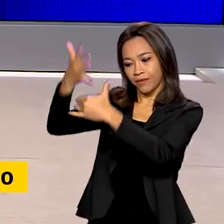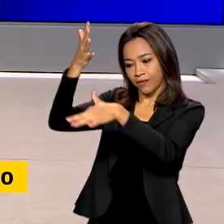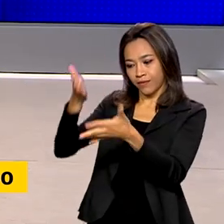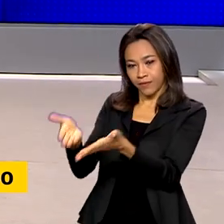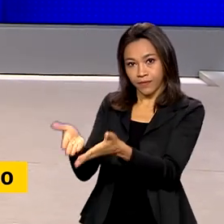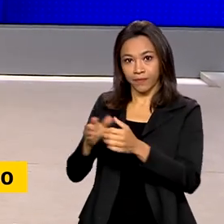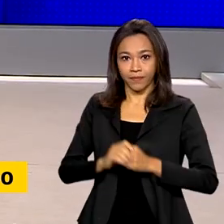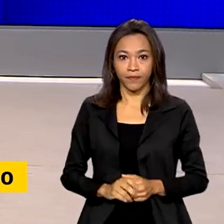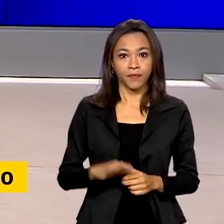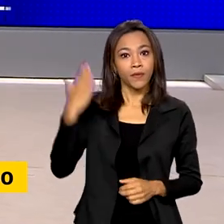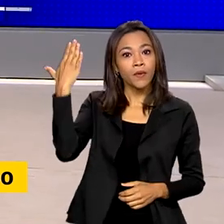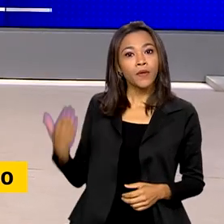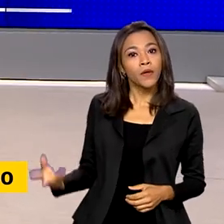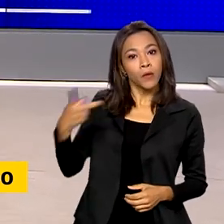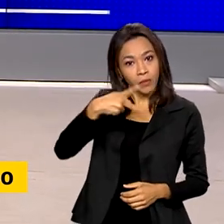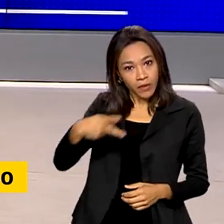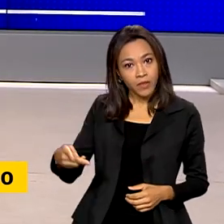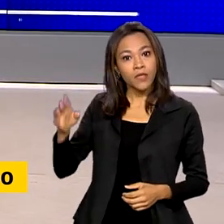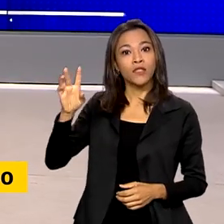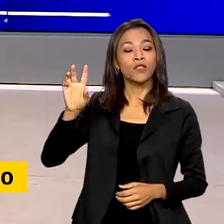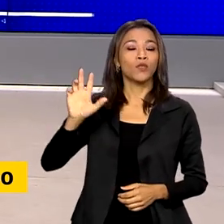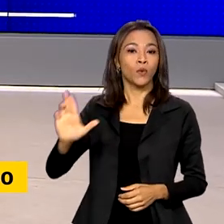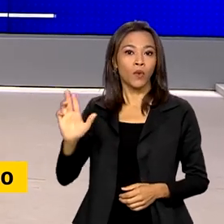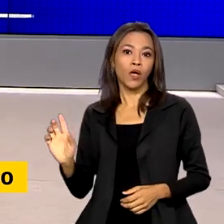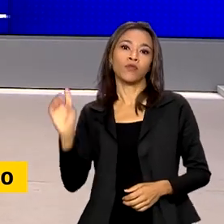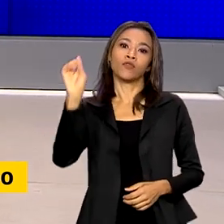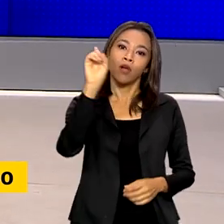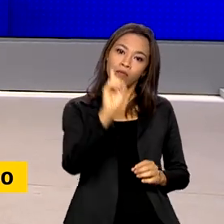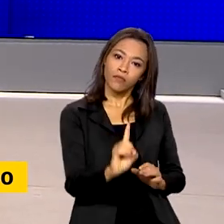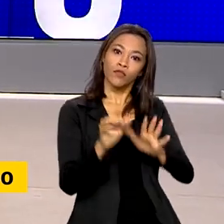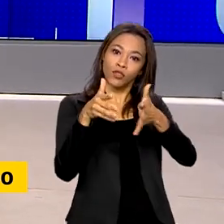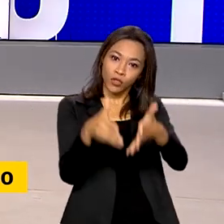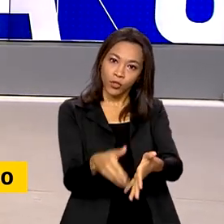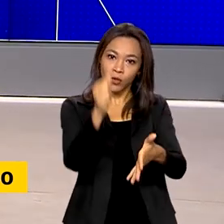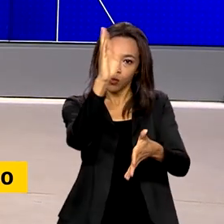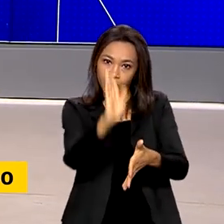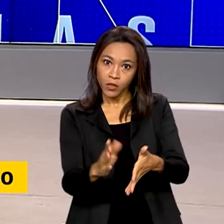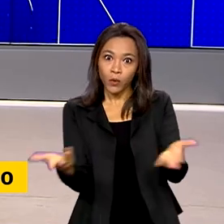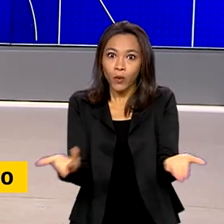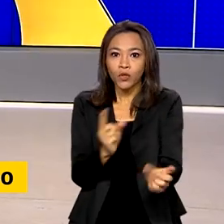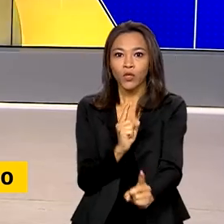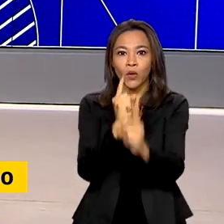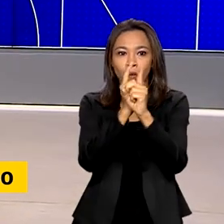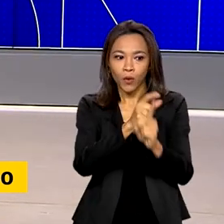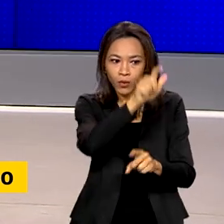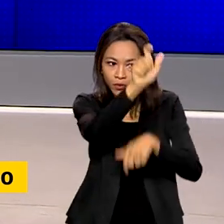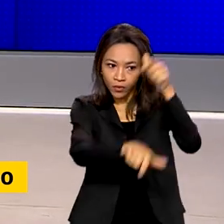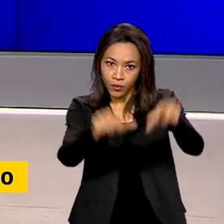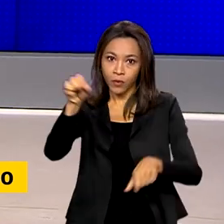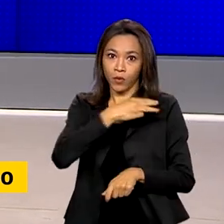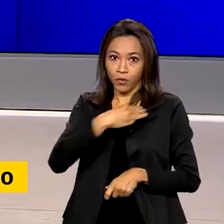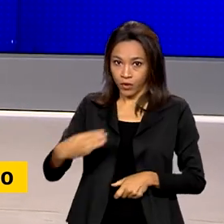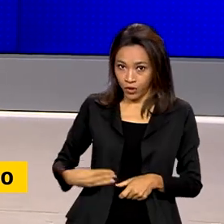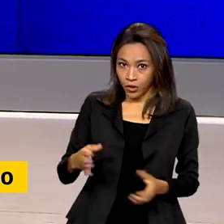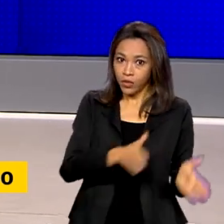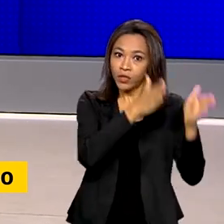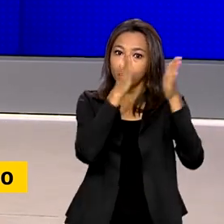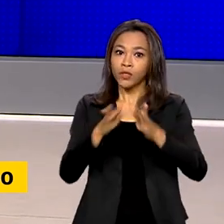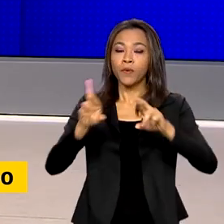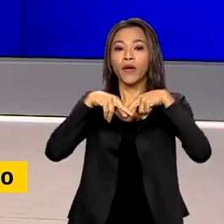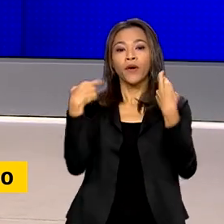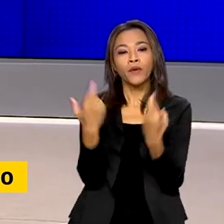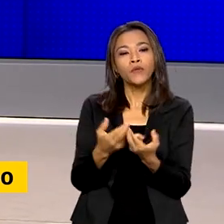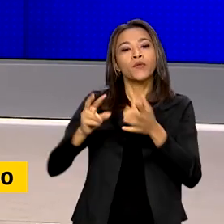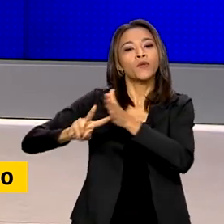O presidente Lula já está de volta ao Brasil, hoje tem encontros com ministros no Palácio da Alvolada, reunião com centrais